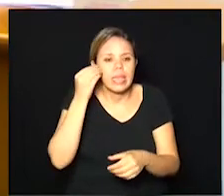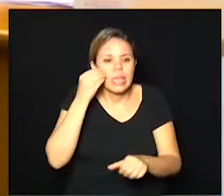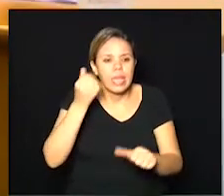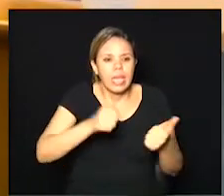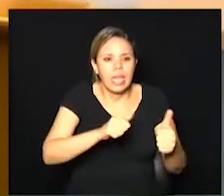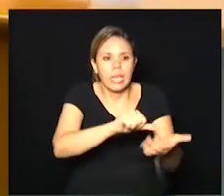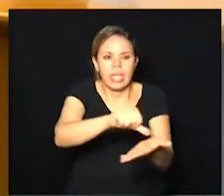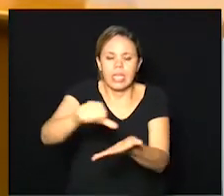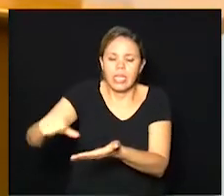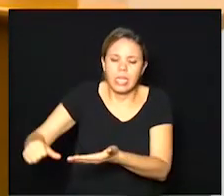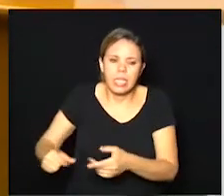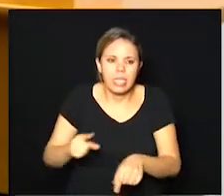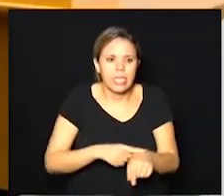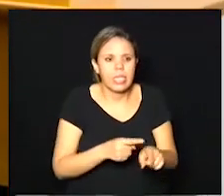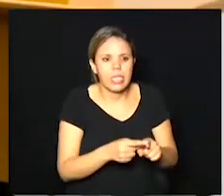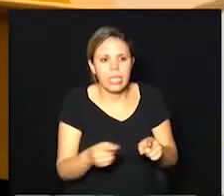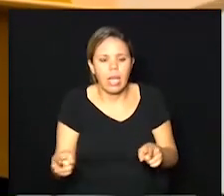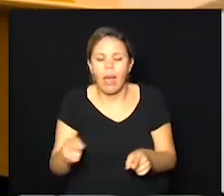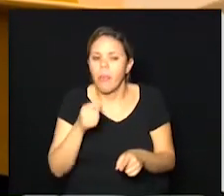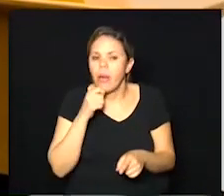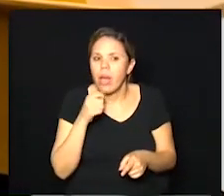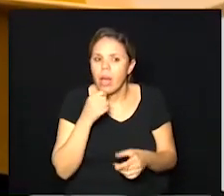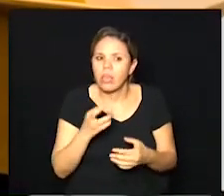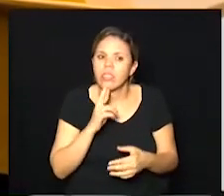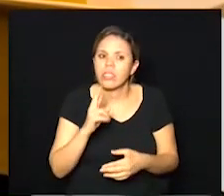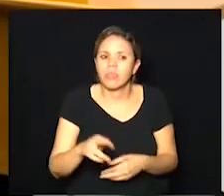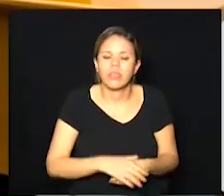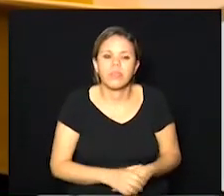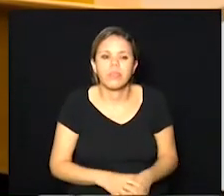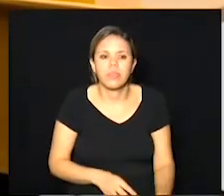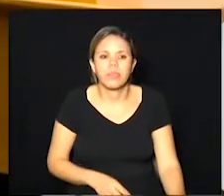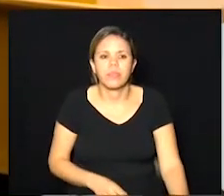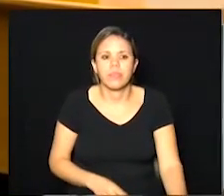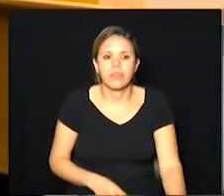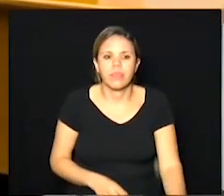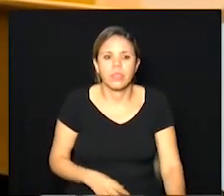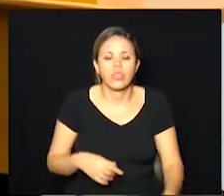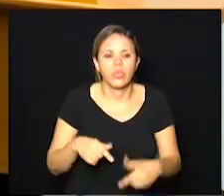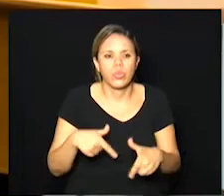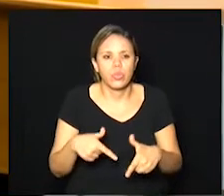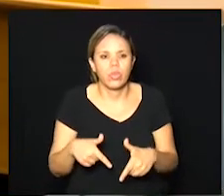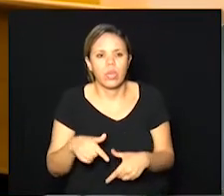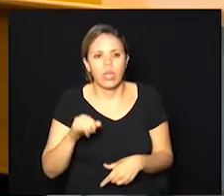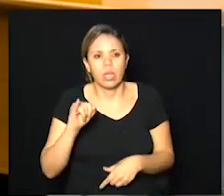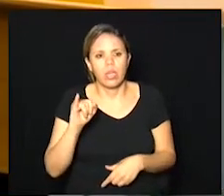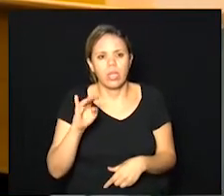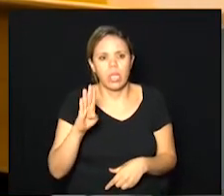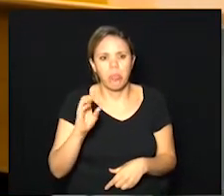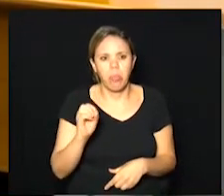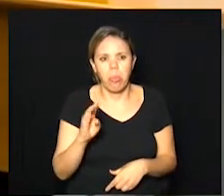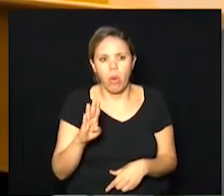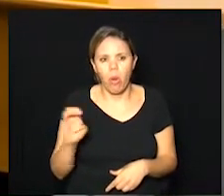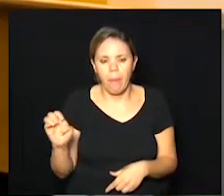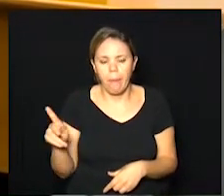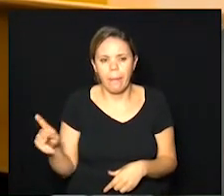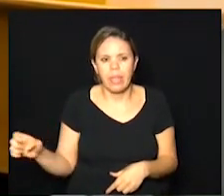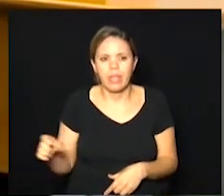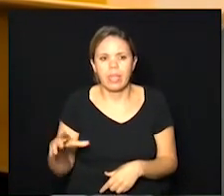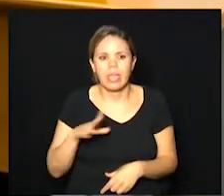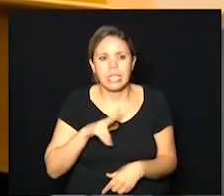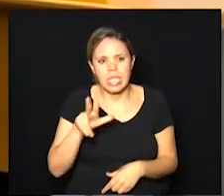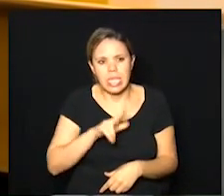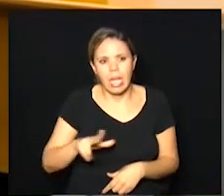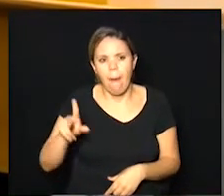meio de tempo ainda devemos ter a resposta do trabalho do Ibope com a Universidade de Pelotas